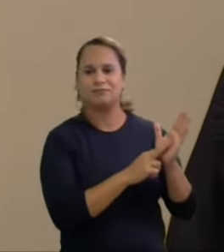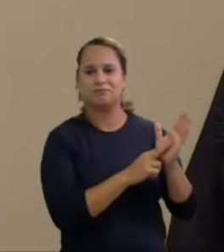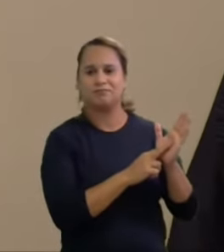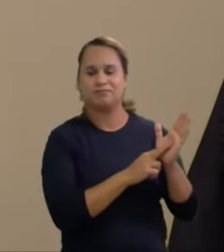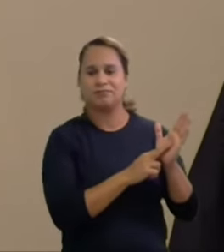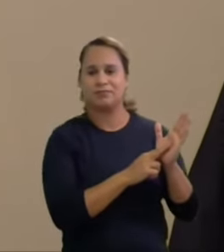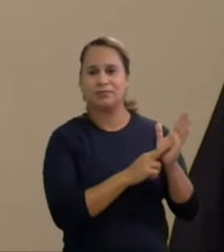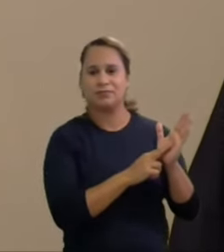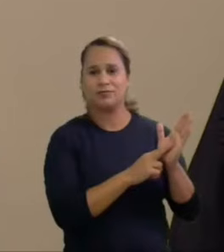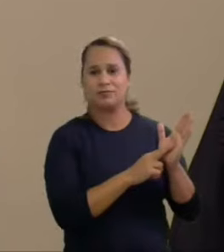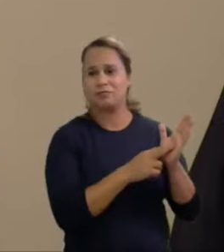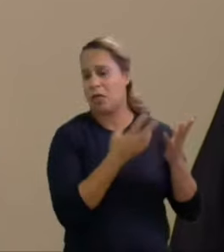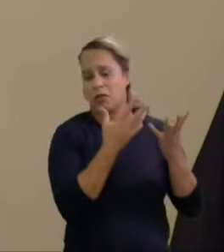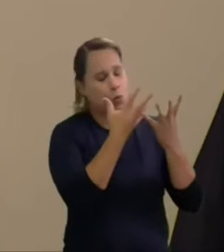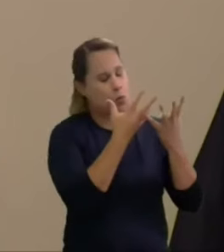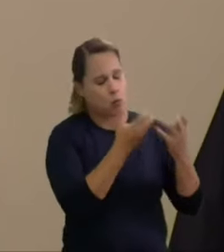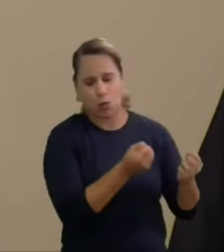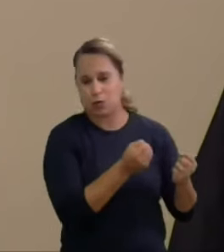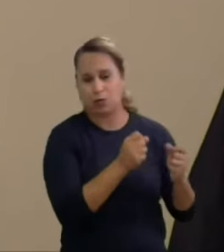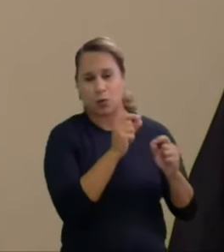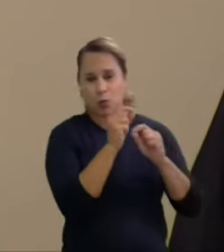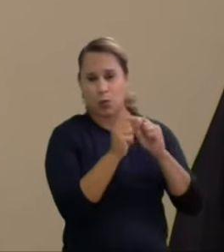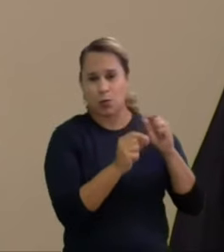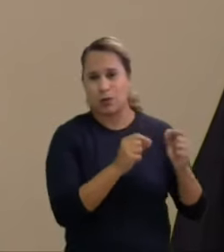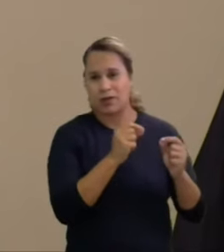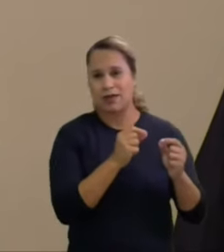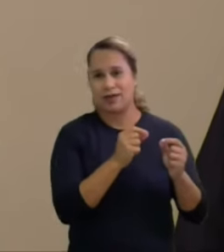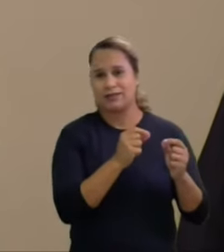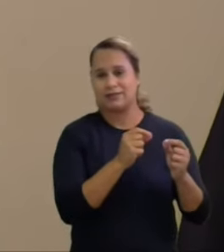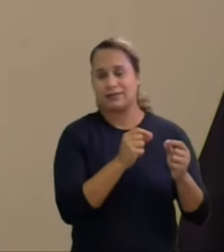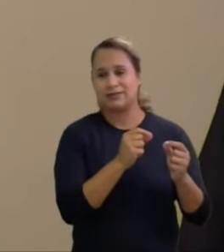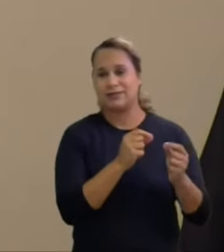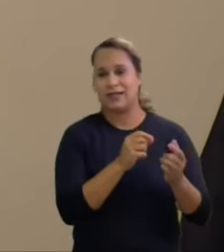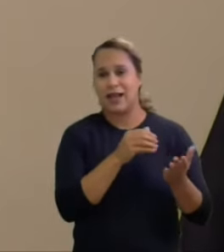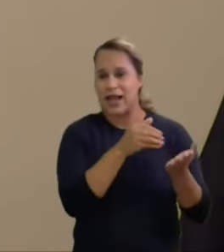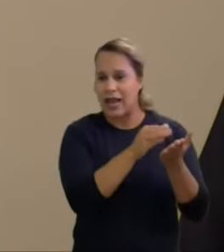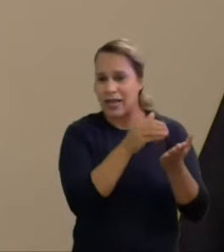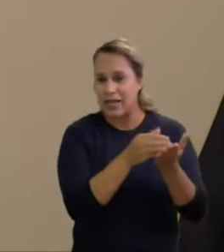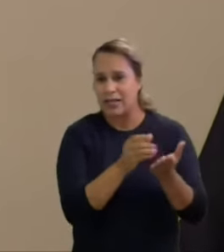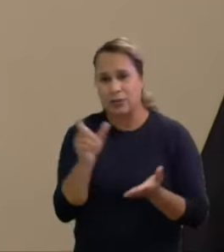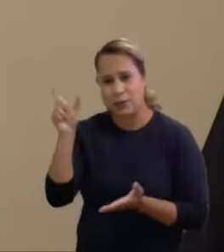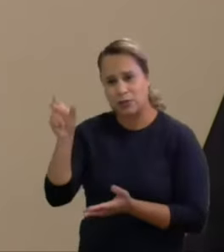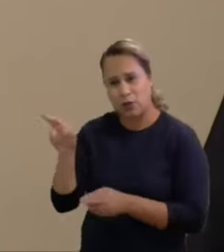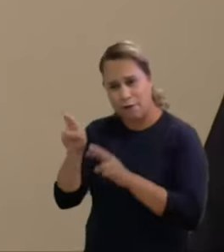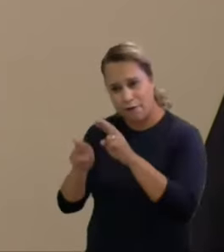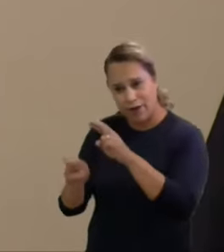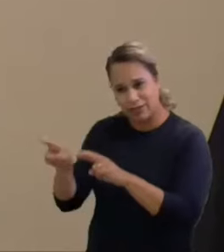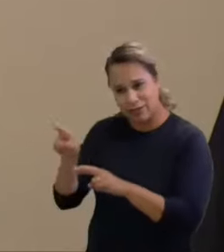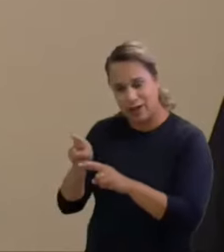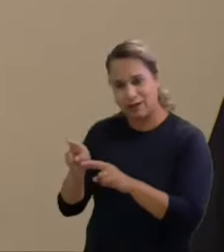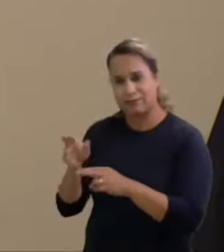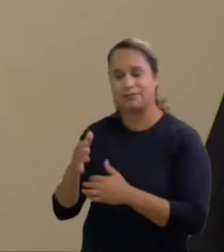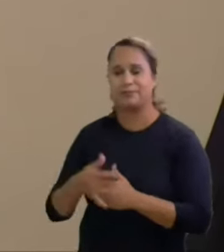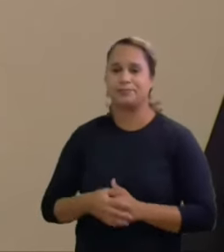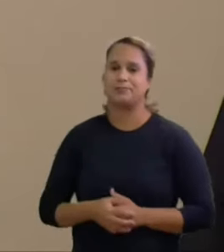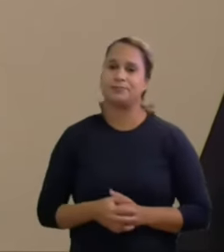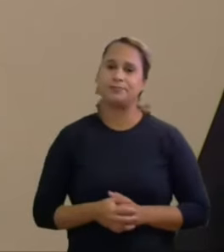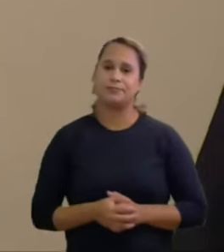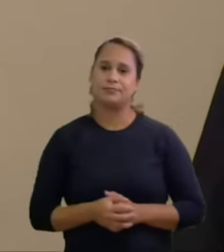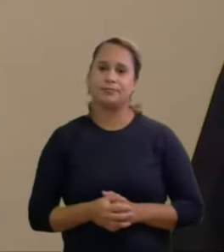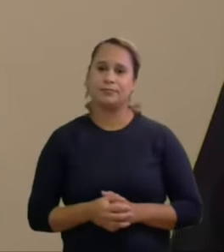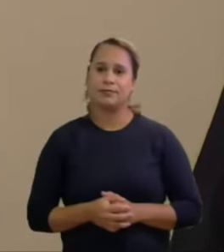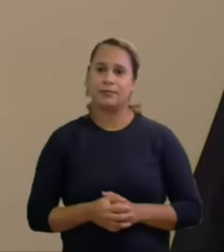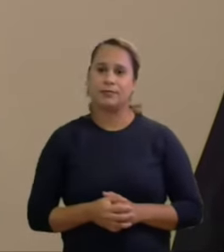não acolhimento da cassação do investigado o doutor Saad pela é pela é pela